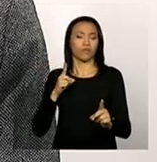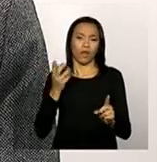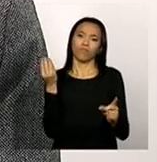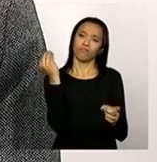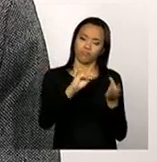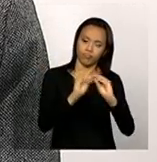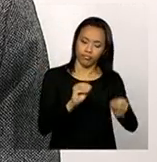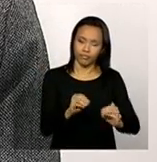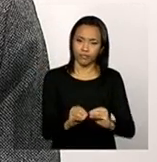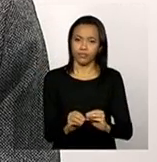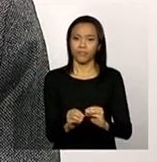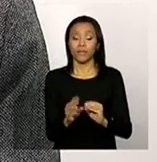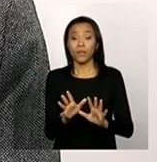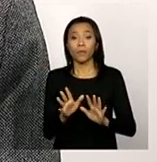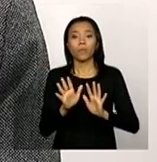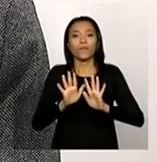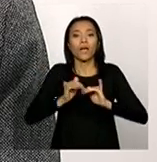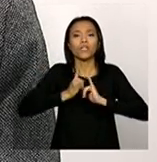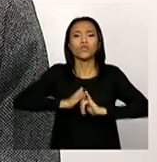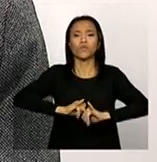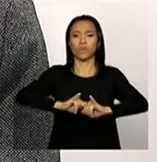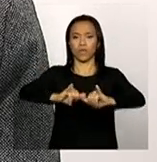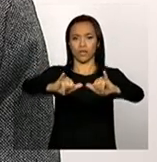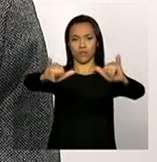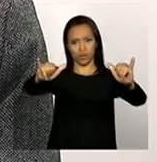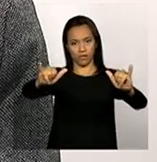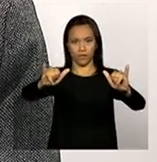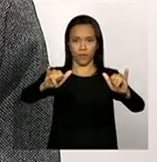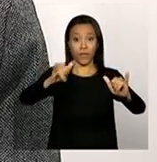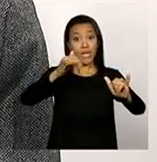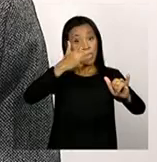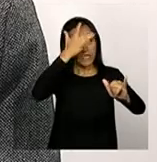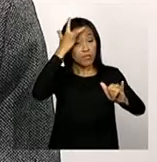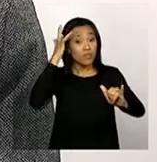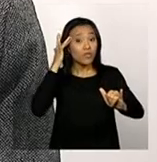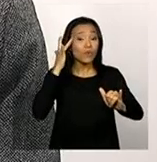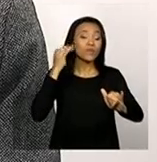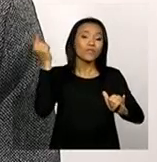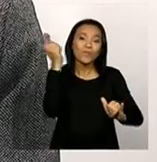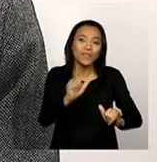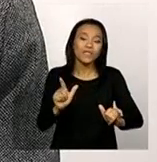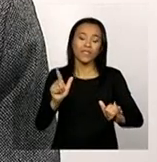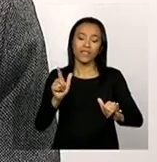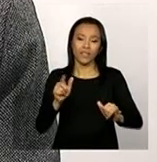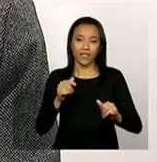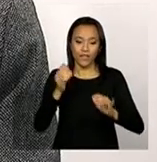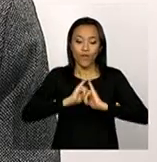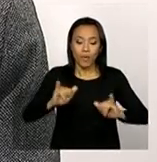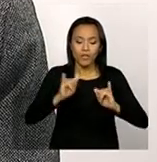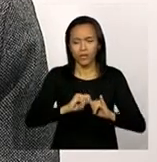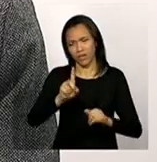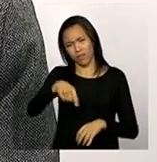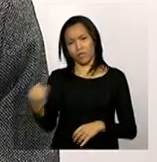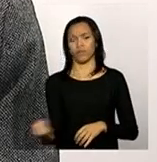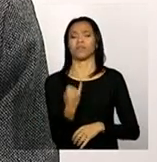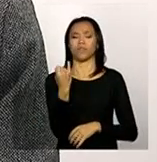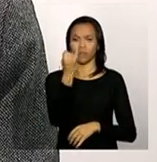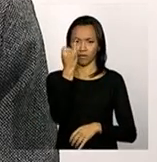Então, a divulgação e a possibilidade das pessoas terem acesso a essas informações é muito importante.